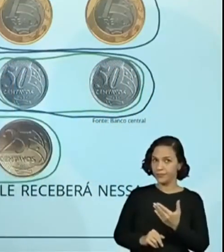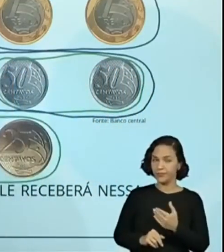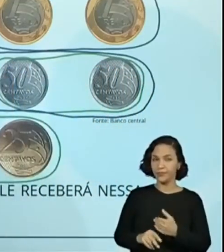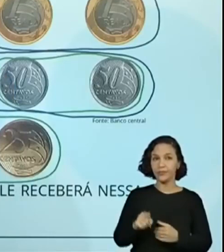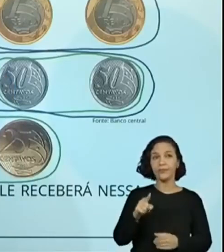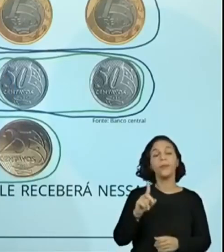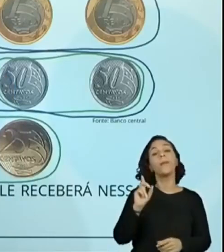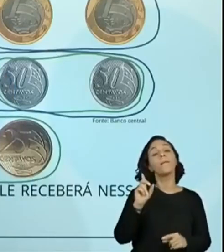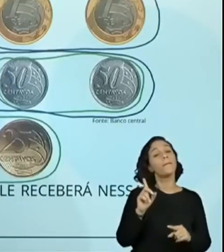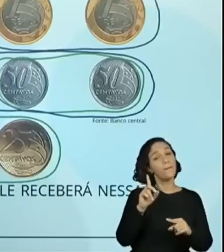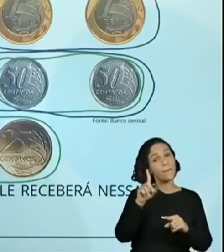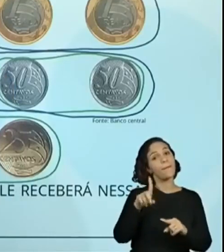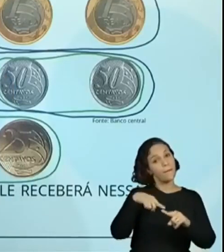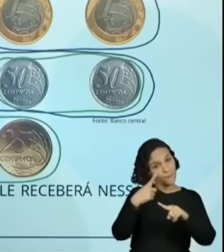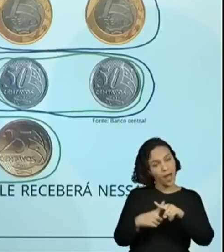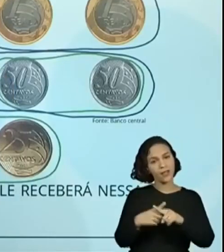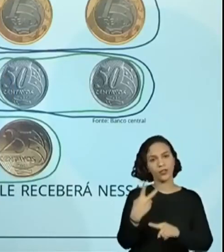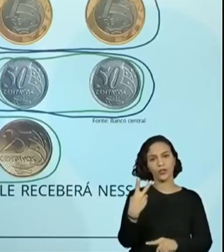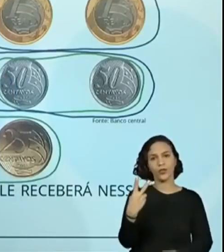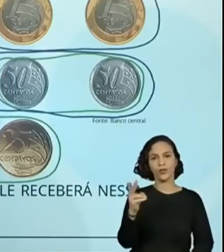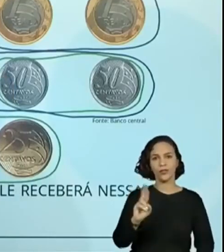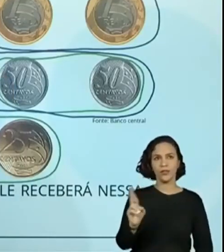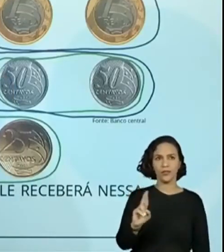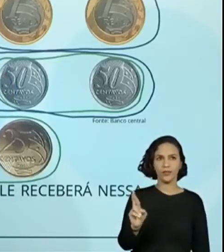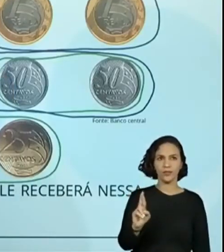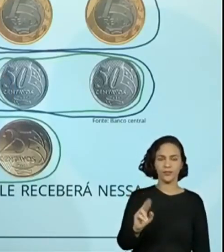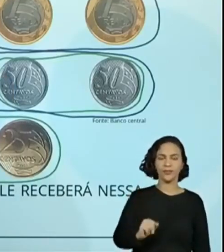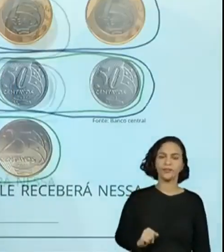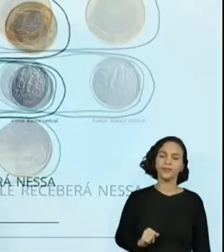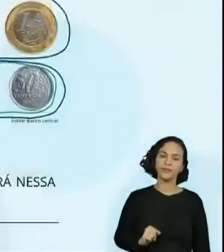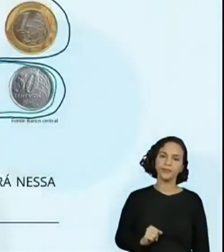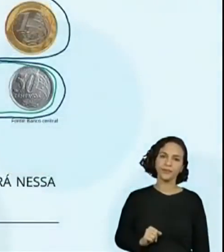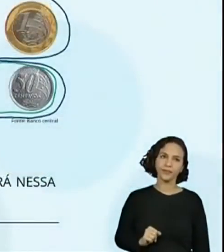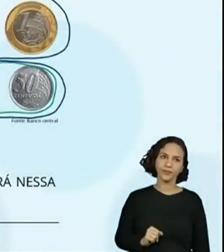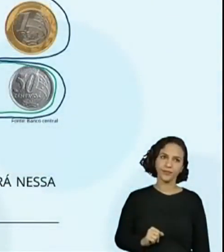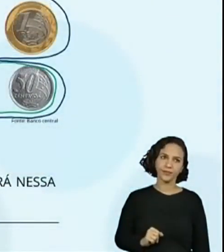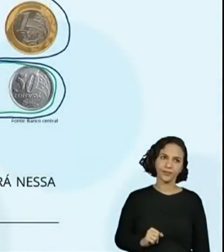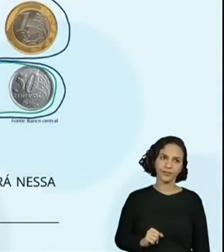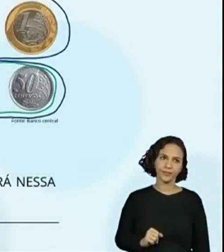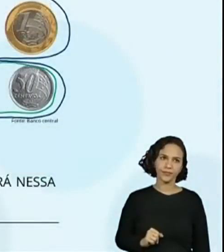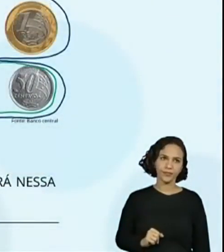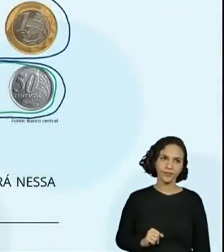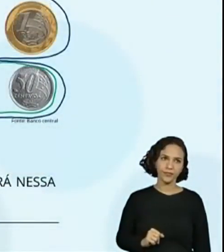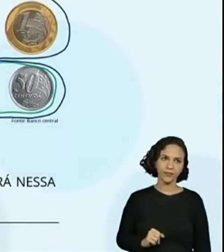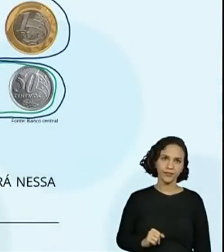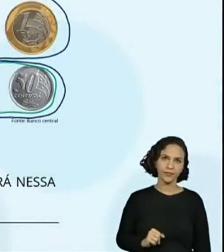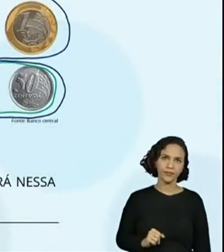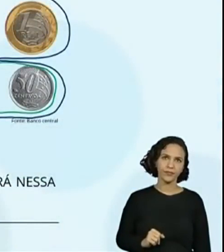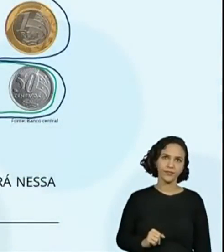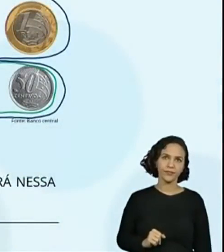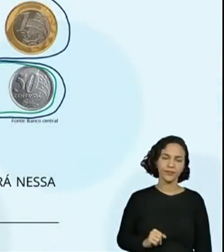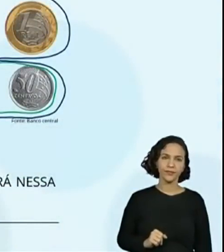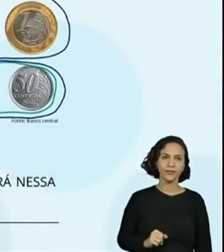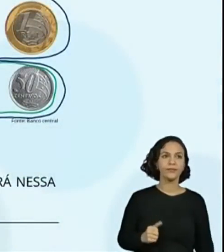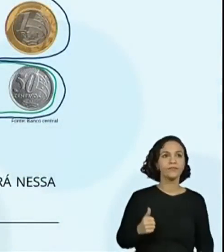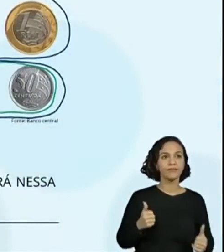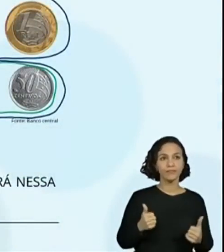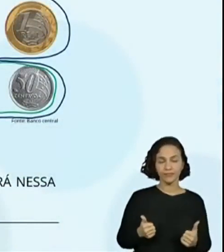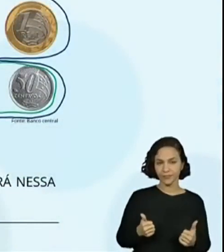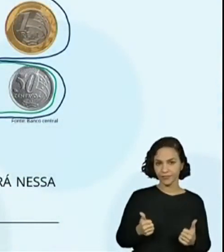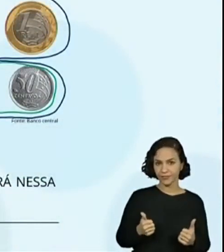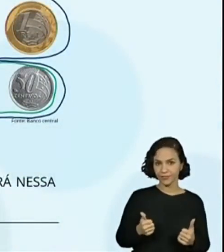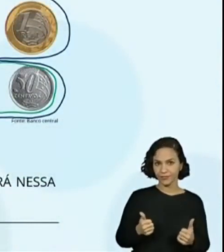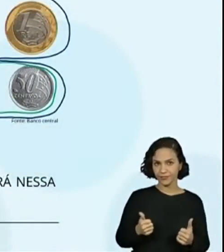Mais uma cédula. Dois reais. Vou pôr uma setinha para vocês entenderem. Ou não, né? Isso, mais dois